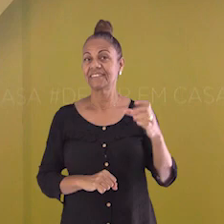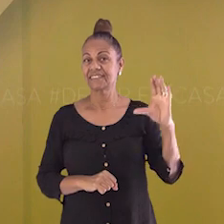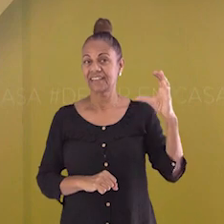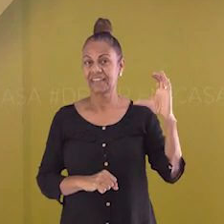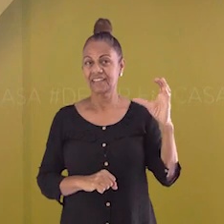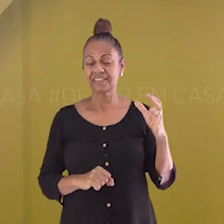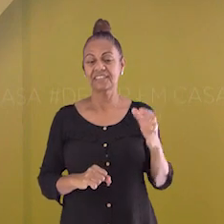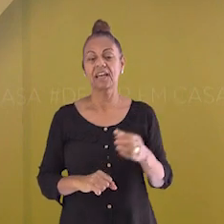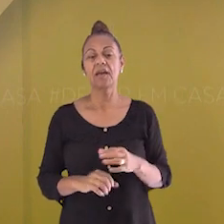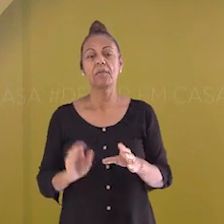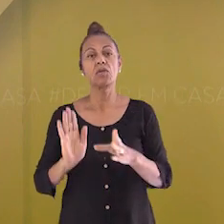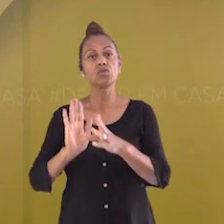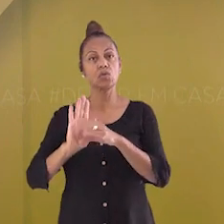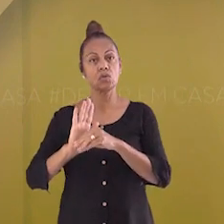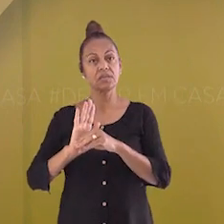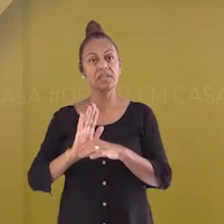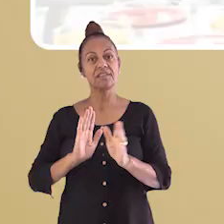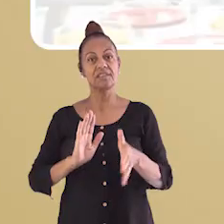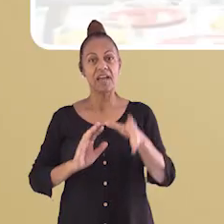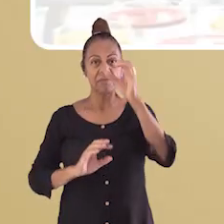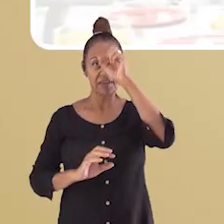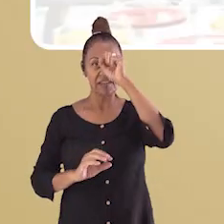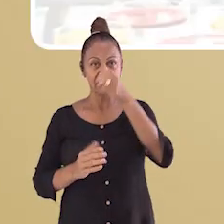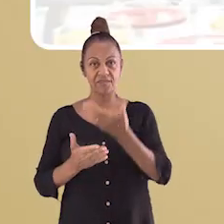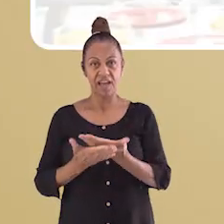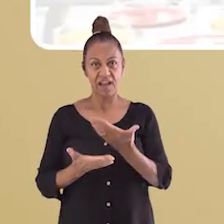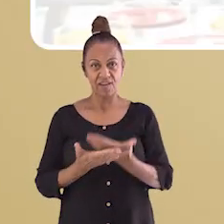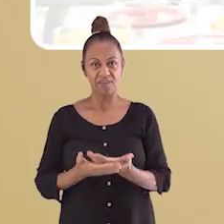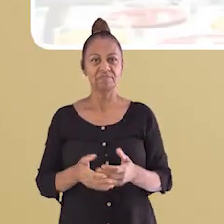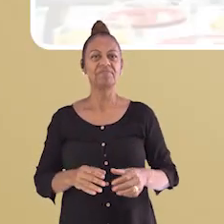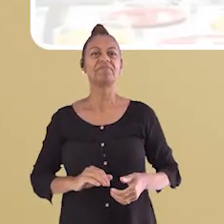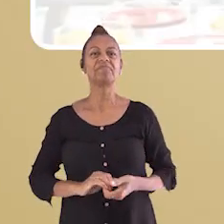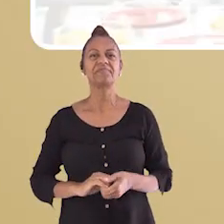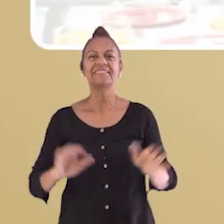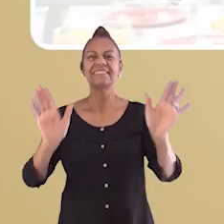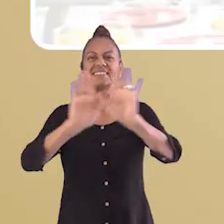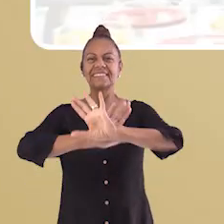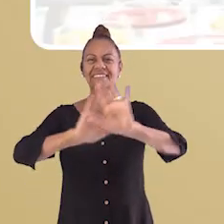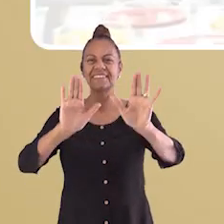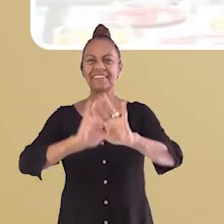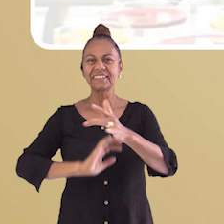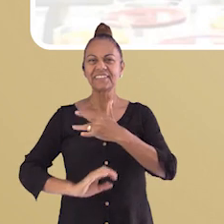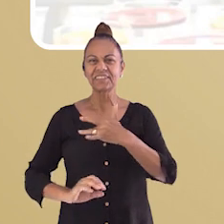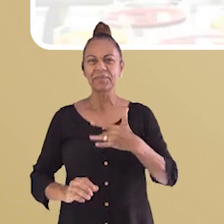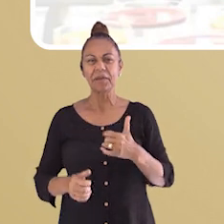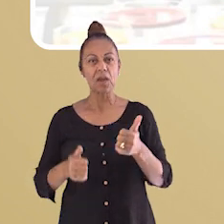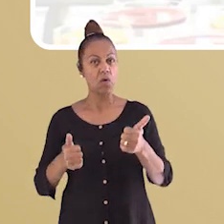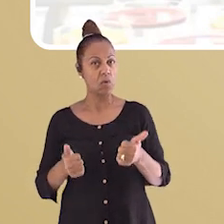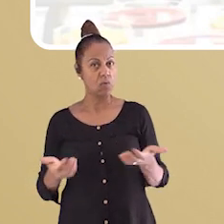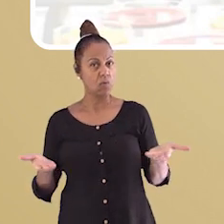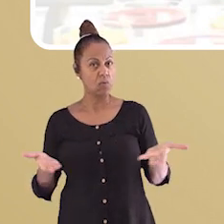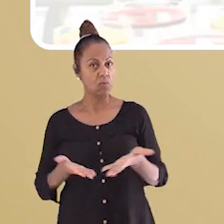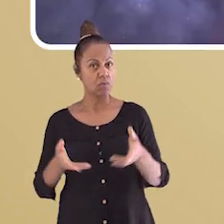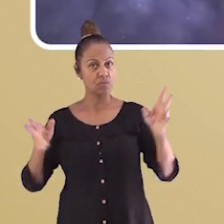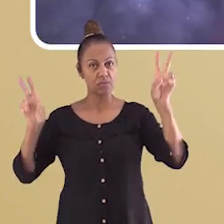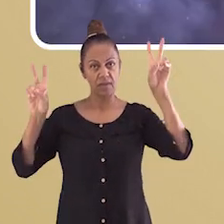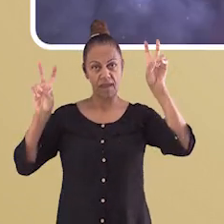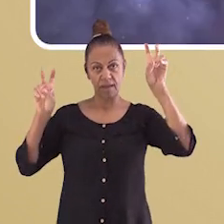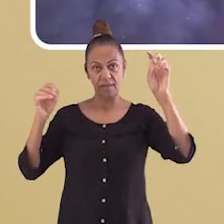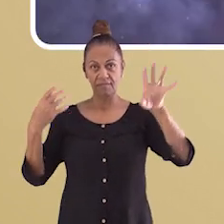conceitos que vimos nessa aula. Olá pessoal, tudo bem com vocês? Hoje nós vamos falar sobre misturas.